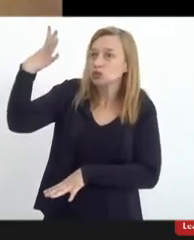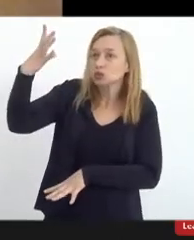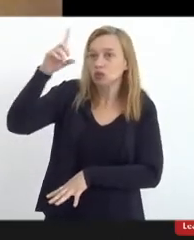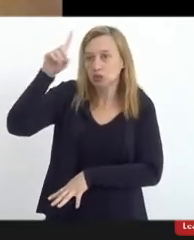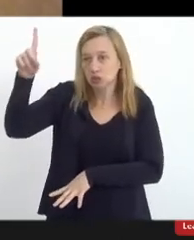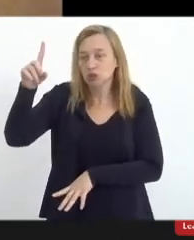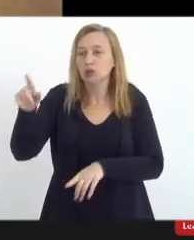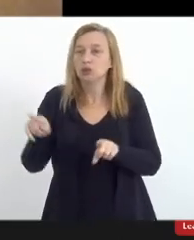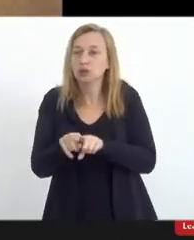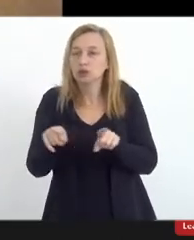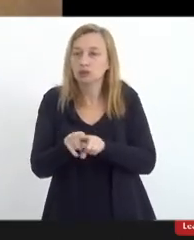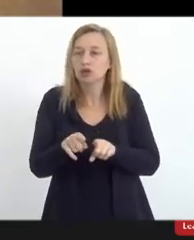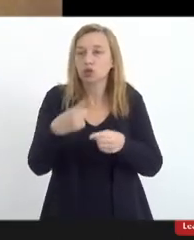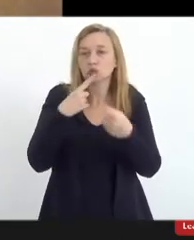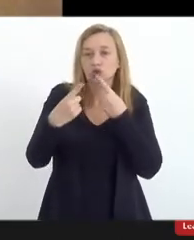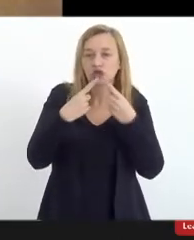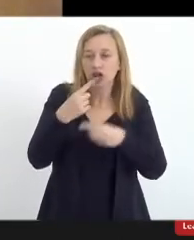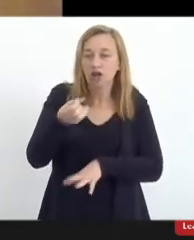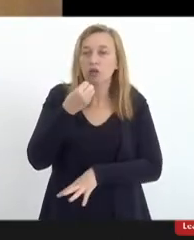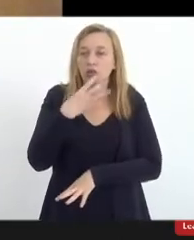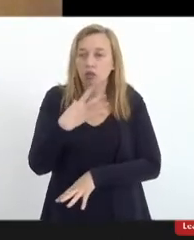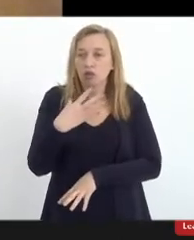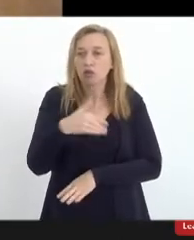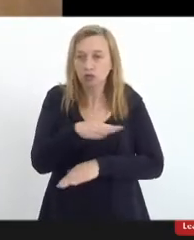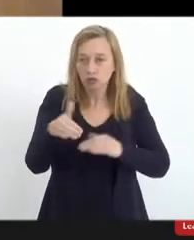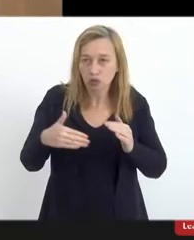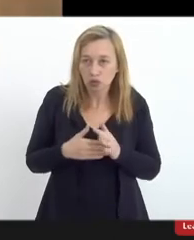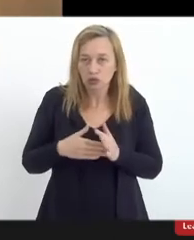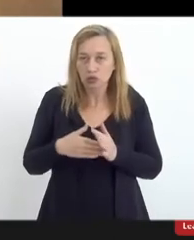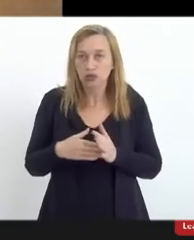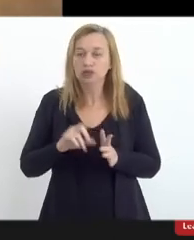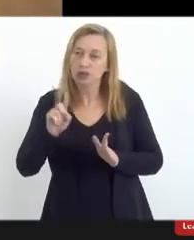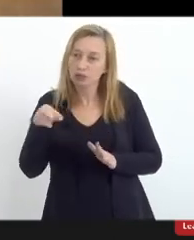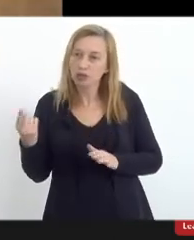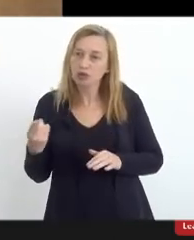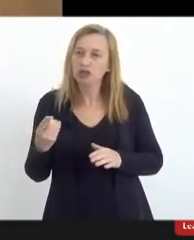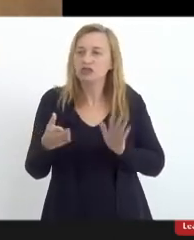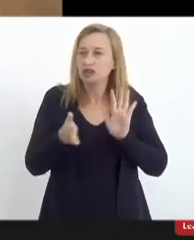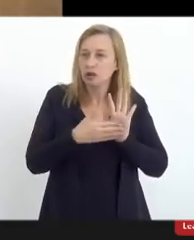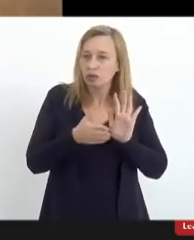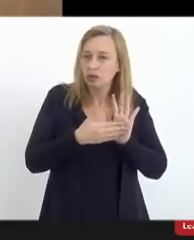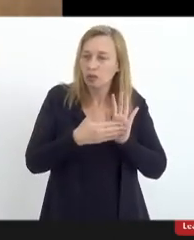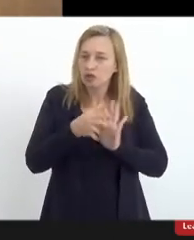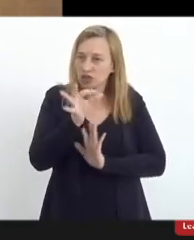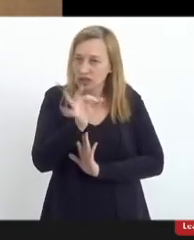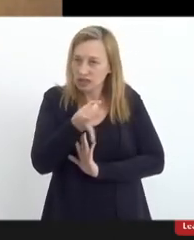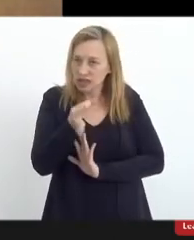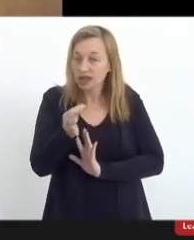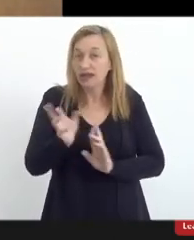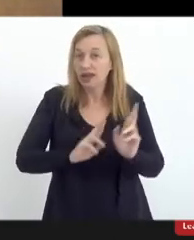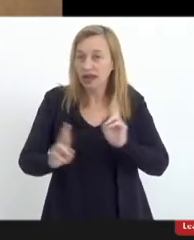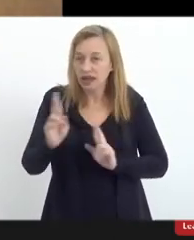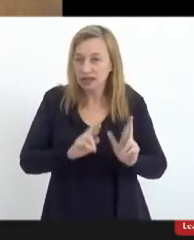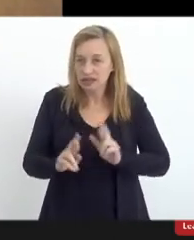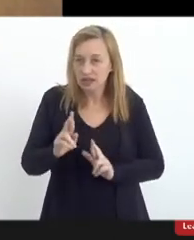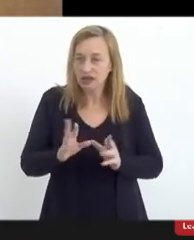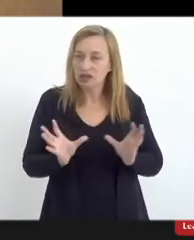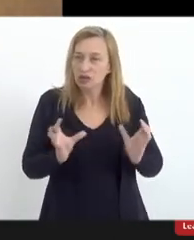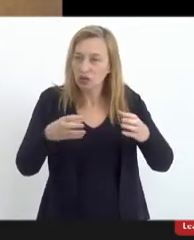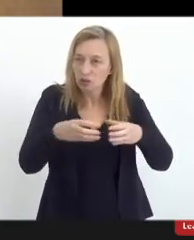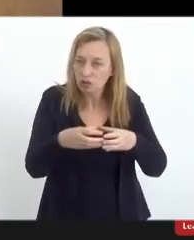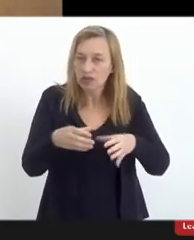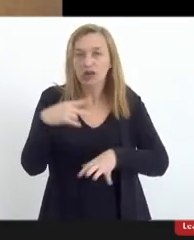mantemos também um excelente diálogo com eles. Depois, gostaria de fazer uma proposta mais concreta em relação a esta comissão